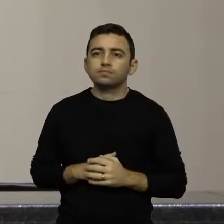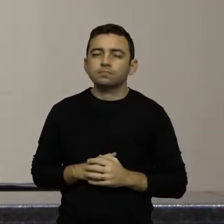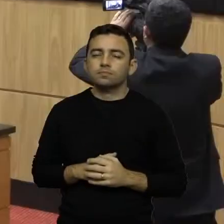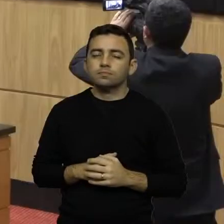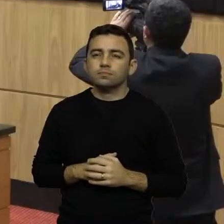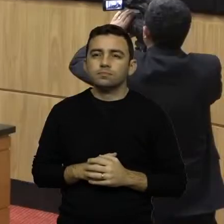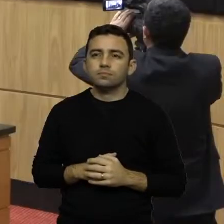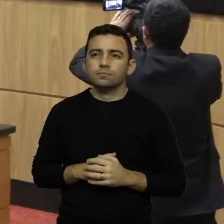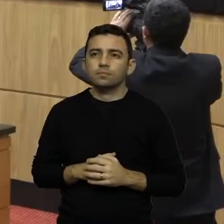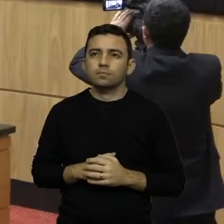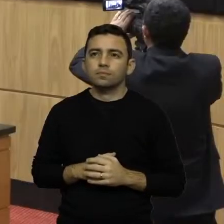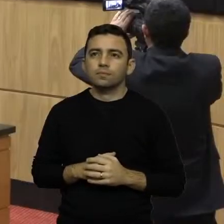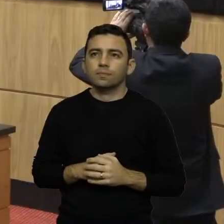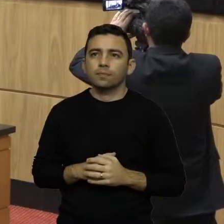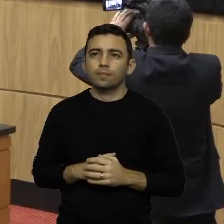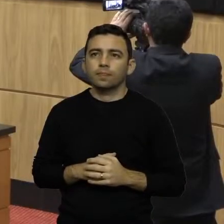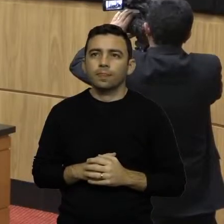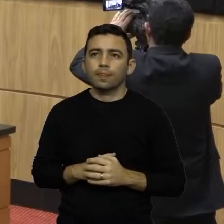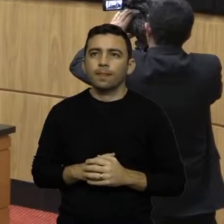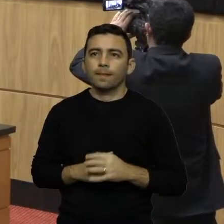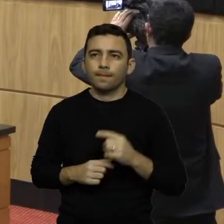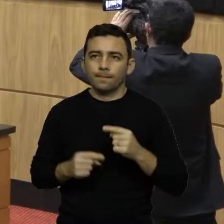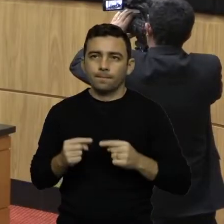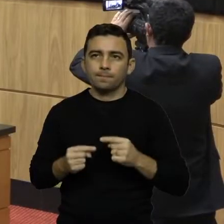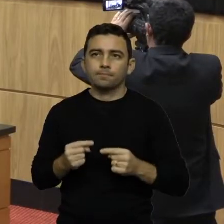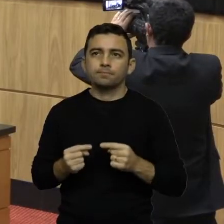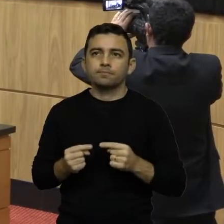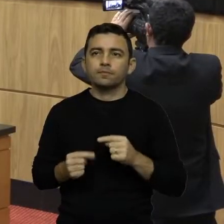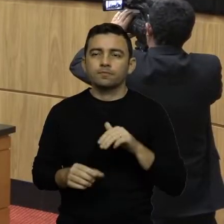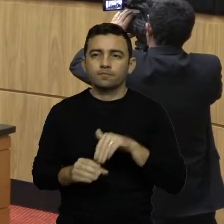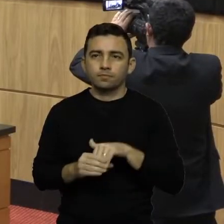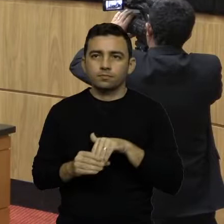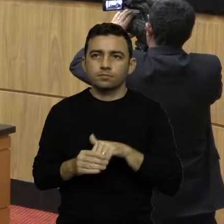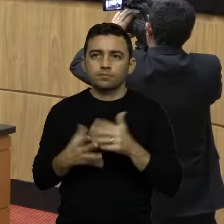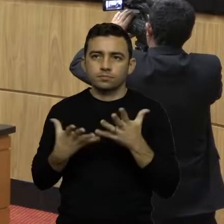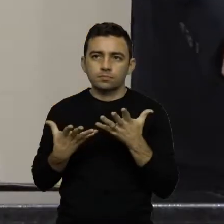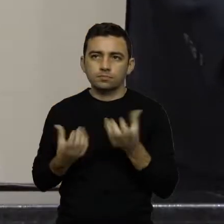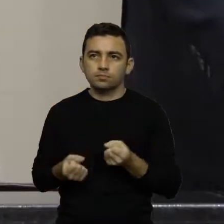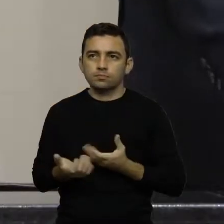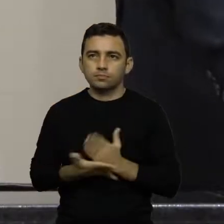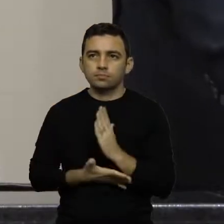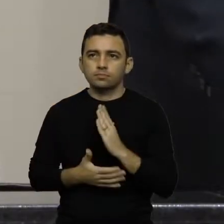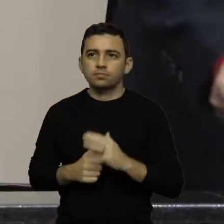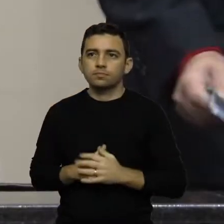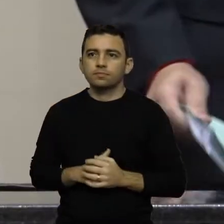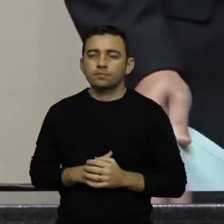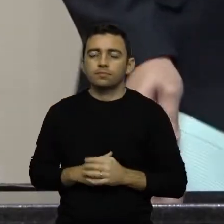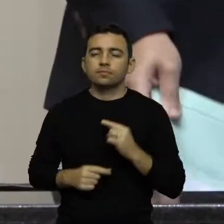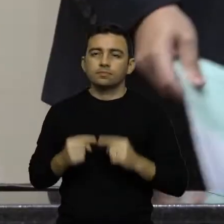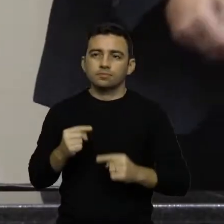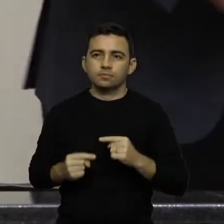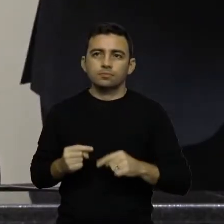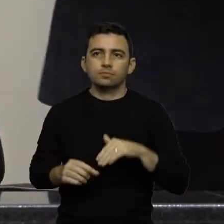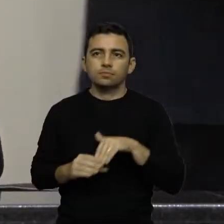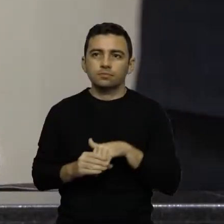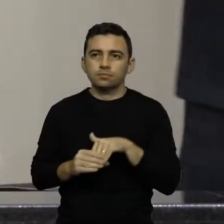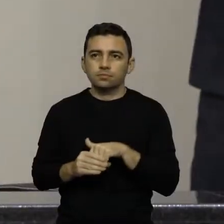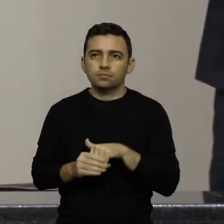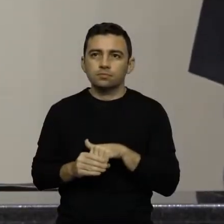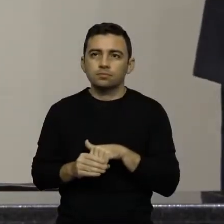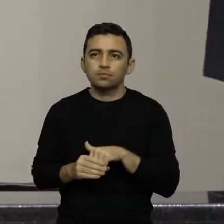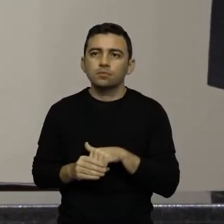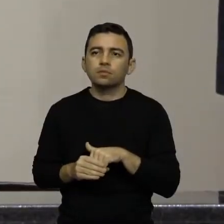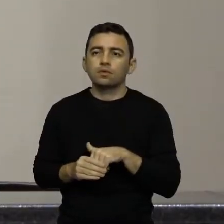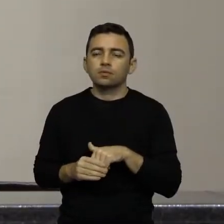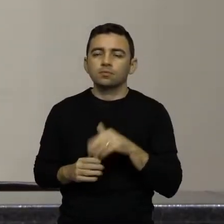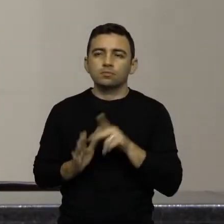O deputado Mauro, querendo discutir, declaro o voto favorável e está aprovado. Discussão e votação em turno único do projeto